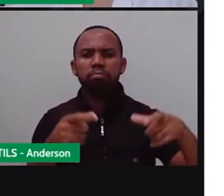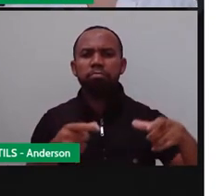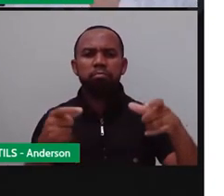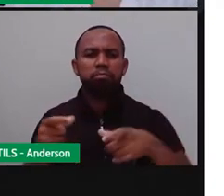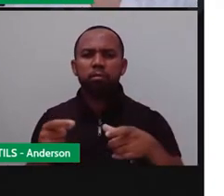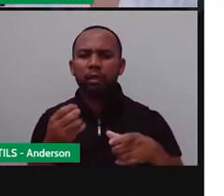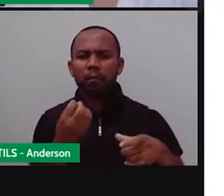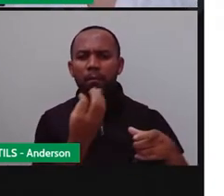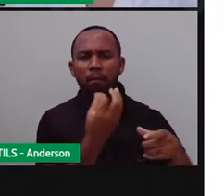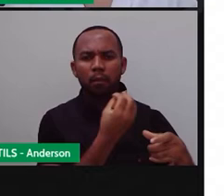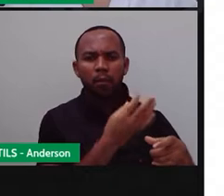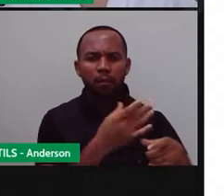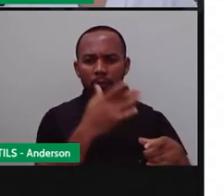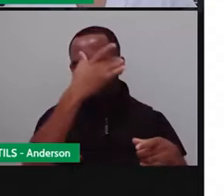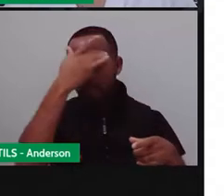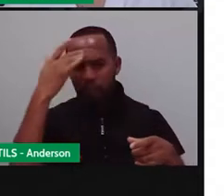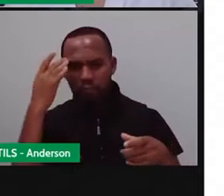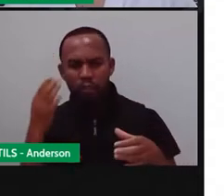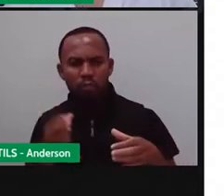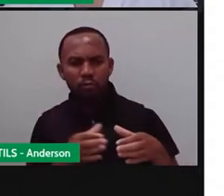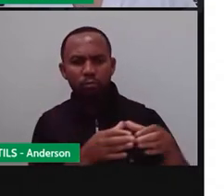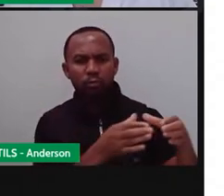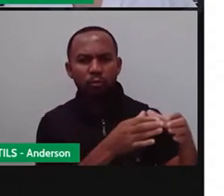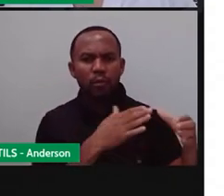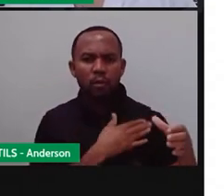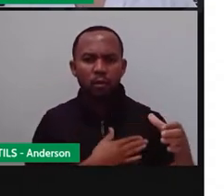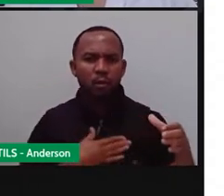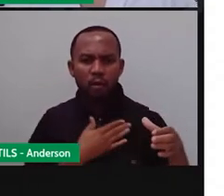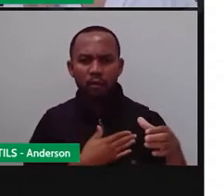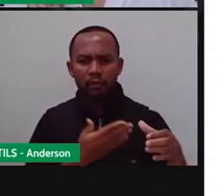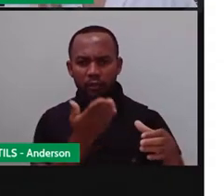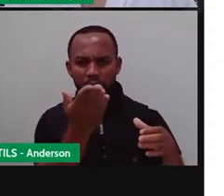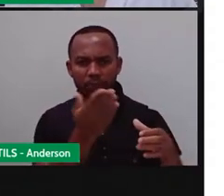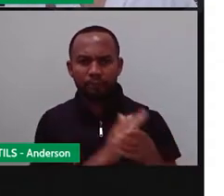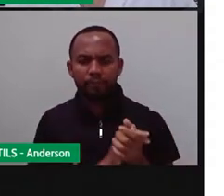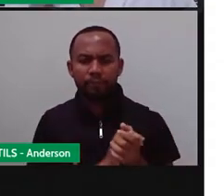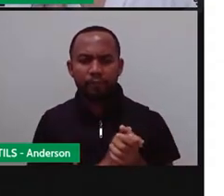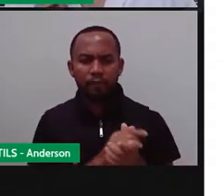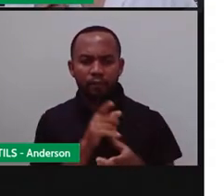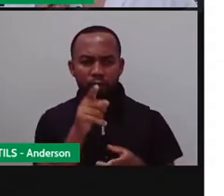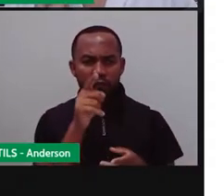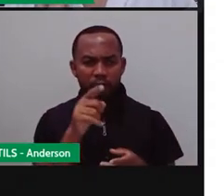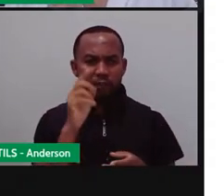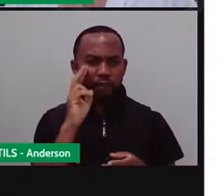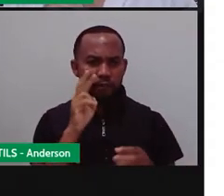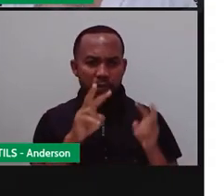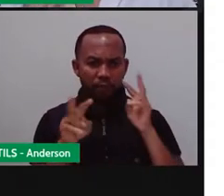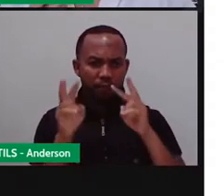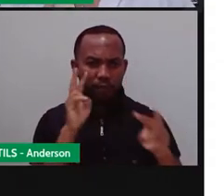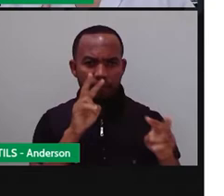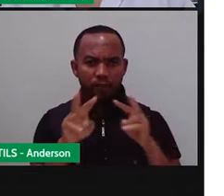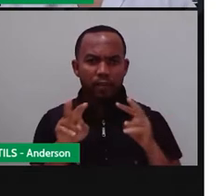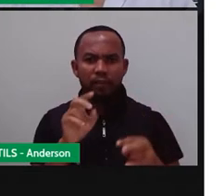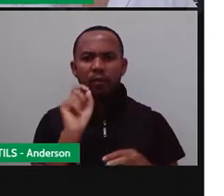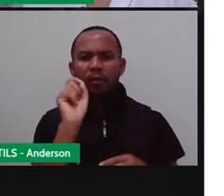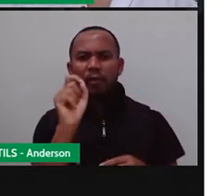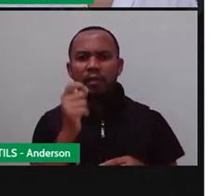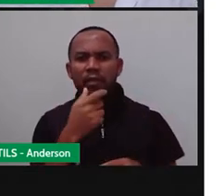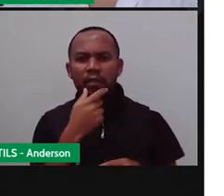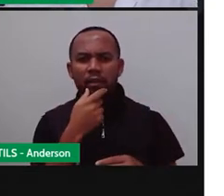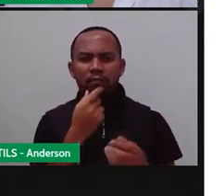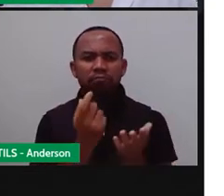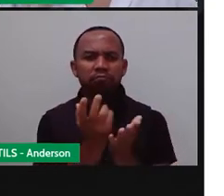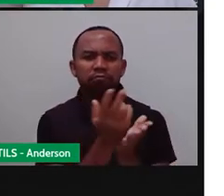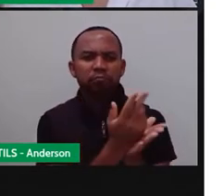são influenciadas pelo movimento cubista, né? E pela pop art. Então, se a gente olhar aí, o que é o cubismo, né? Essas